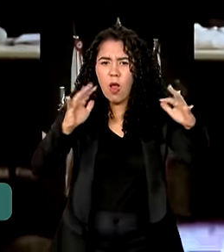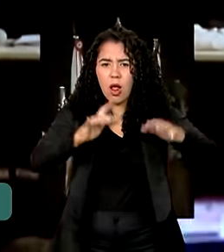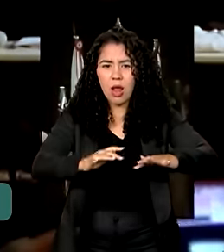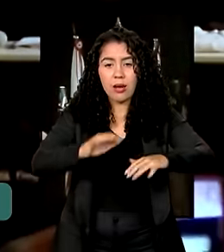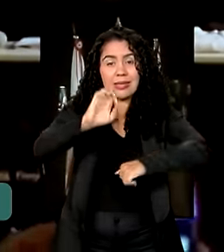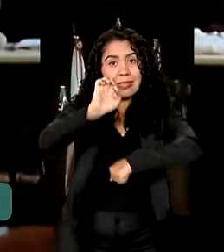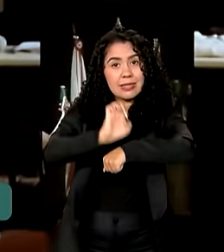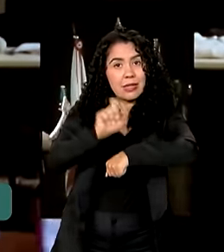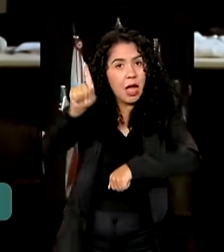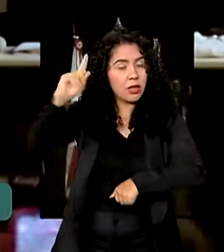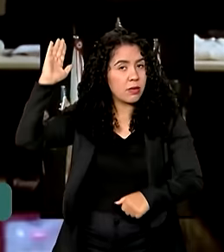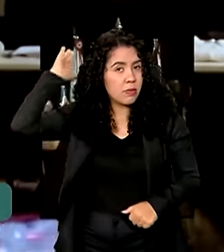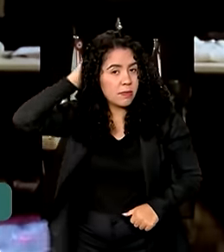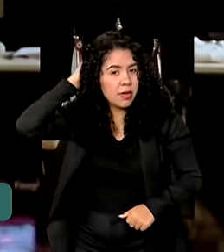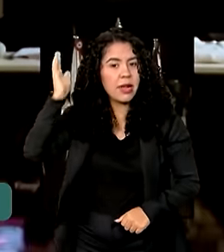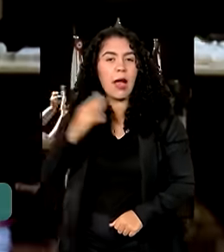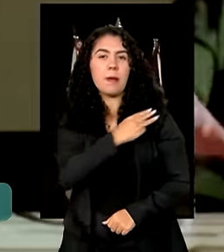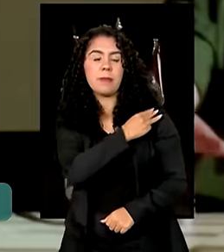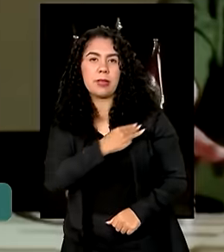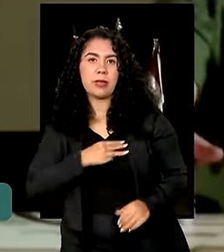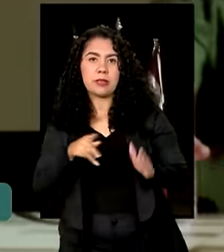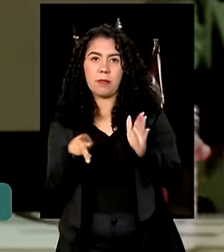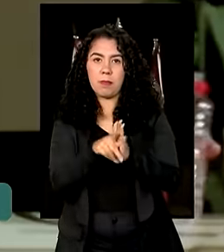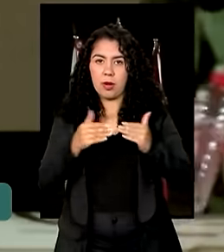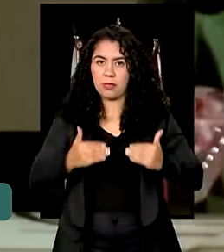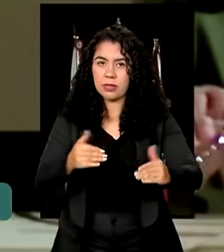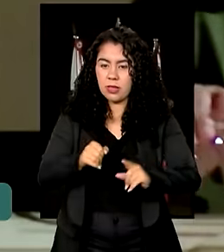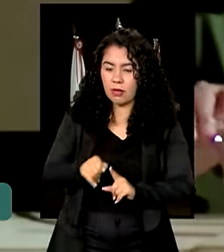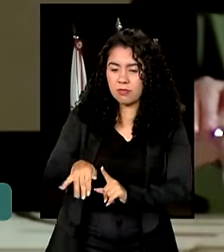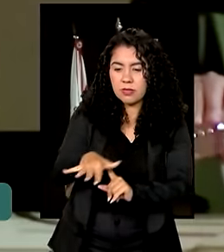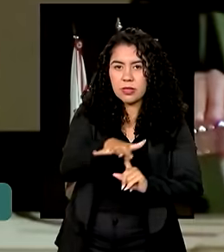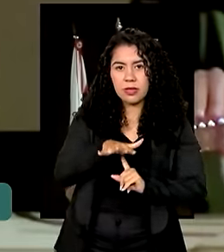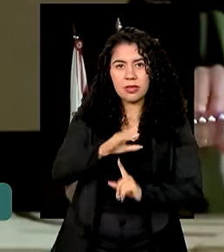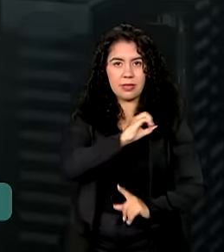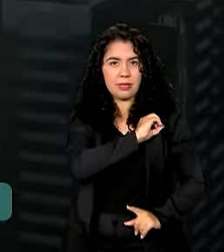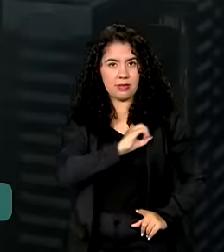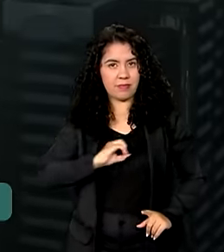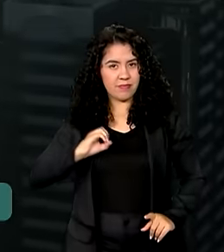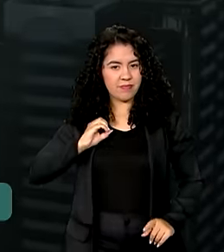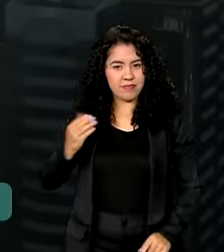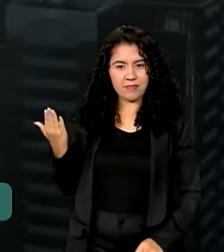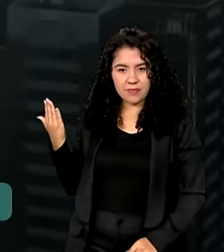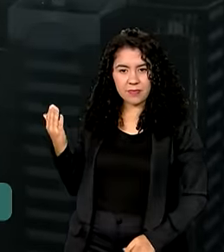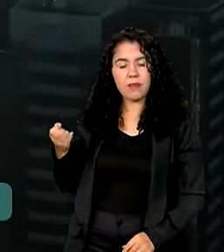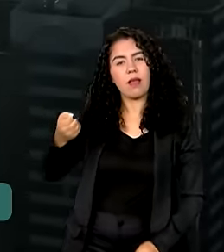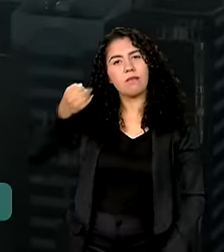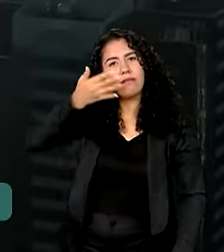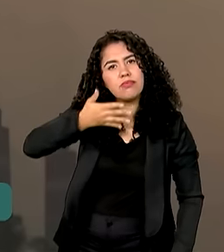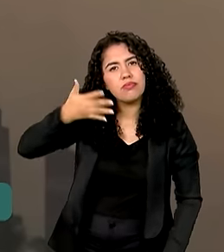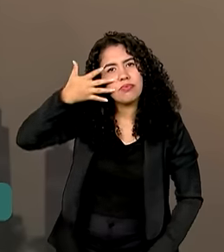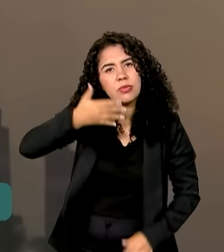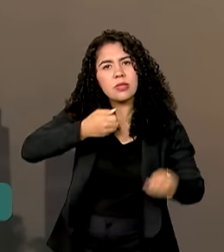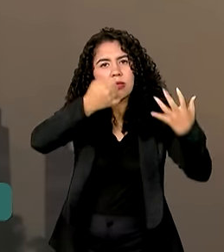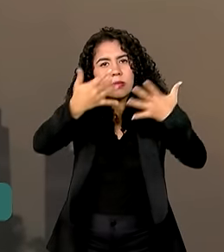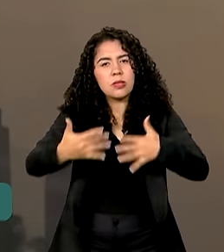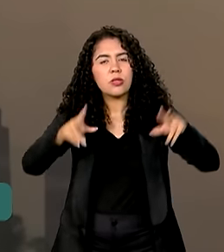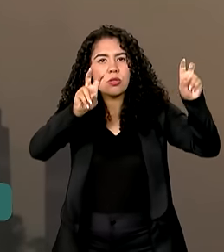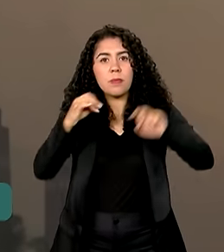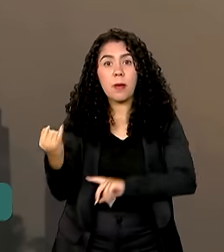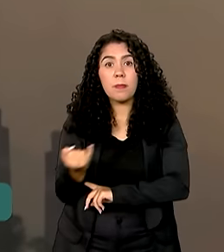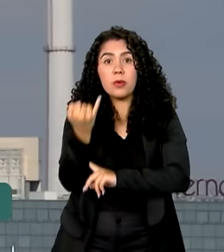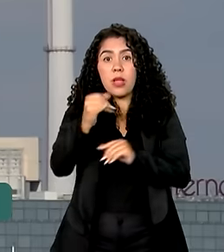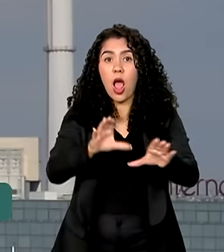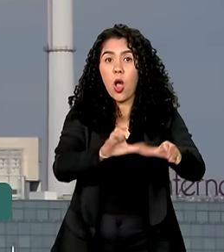contou com a participação da ministra do Meio Ambiente e Mudança do Clima, Marina Silva. Ela falou sobre a importância da comunidade